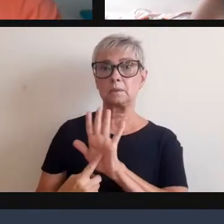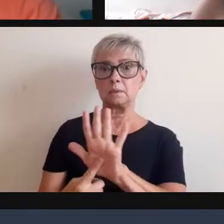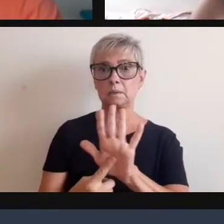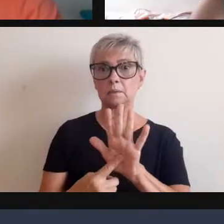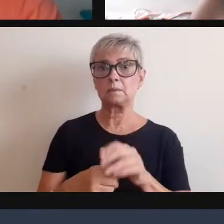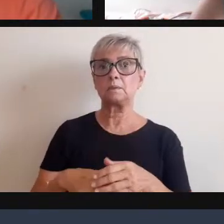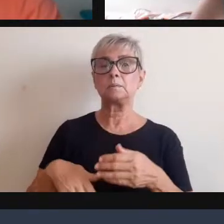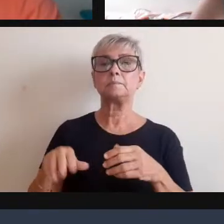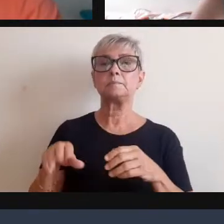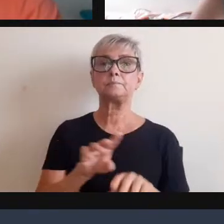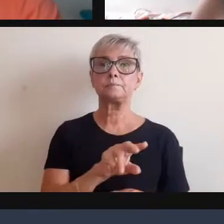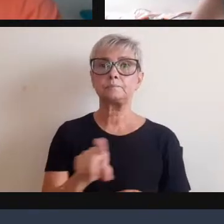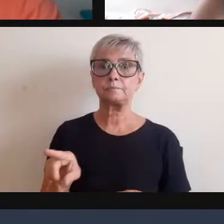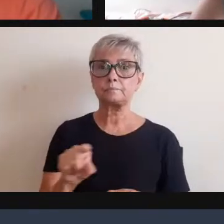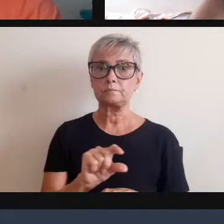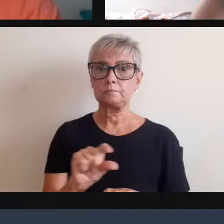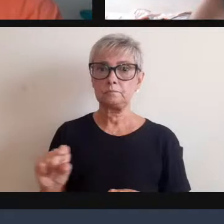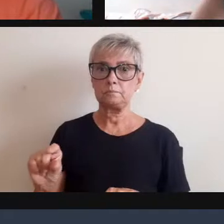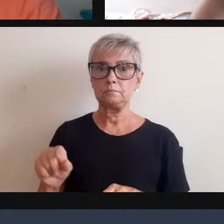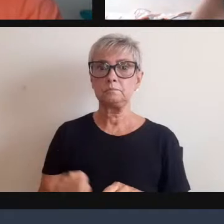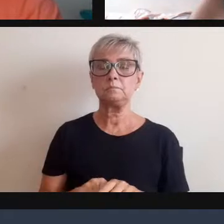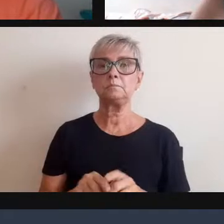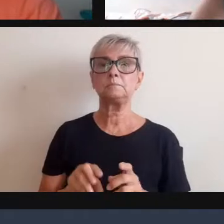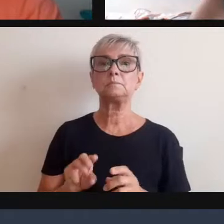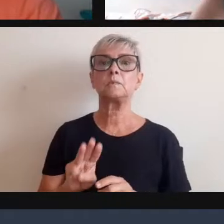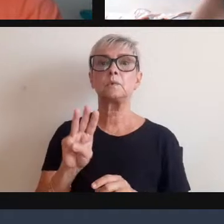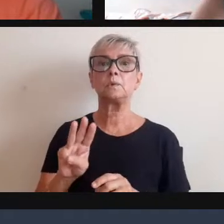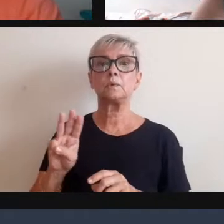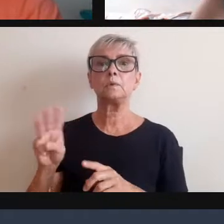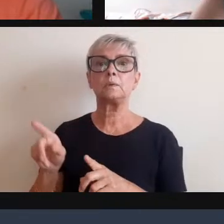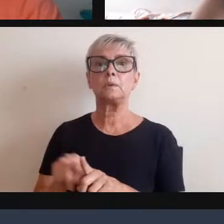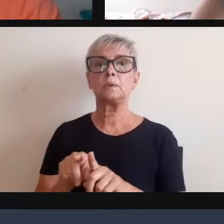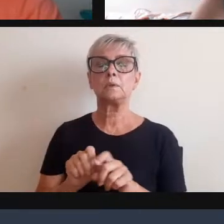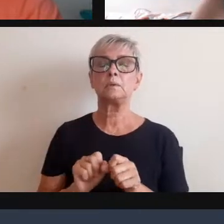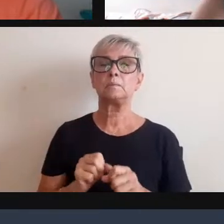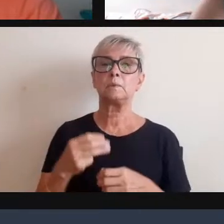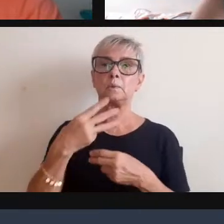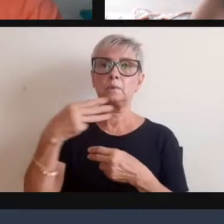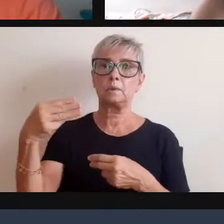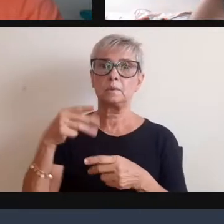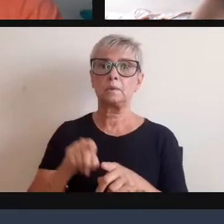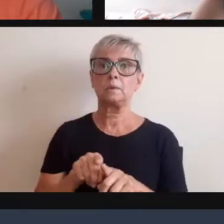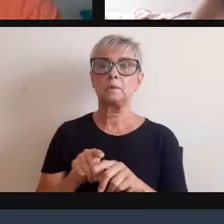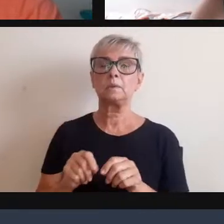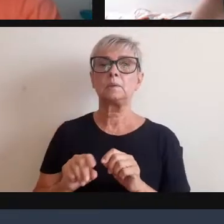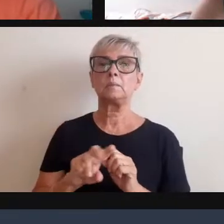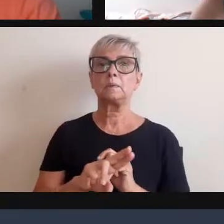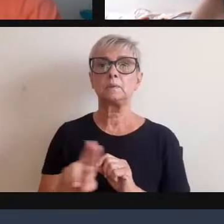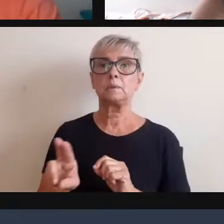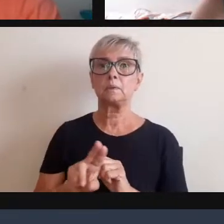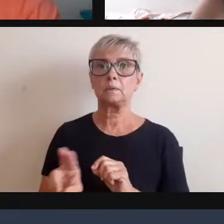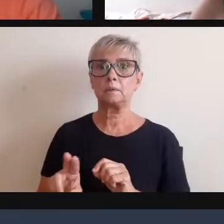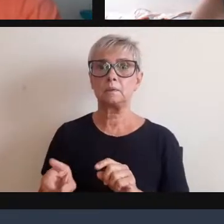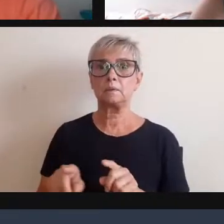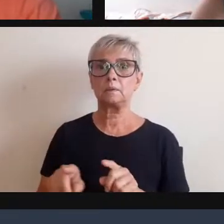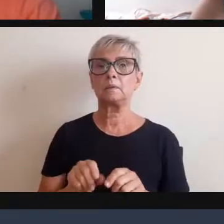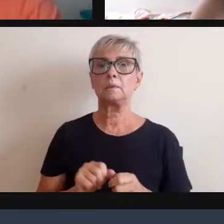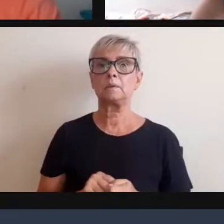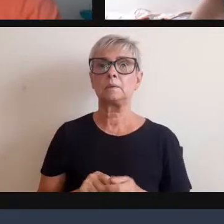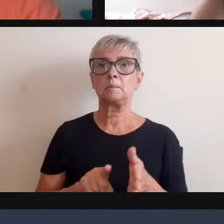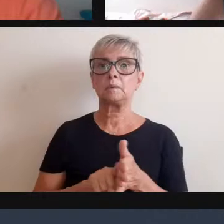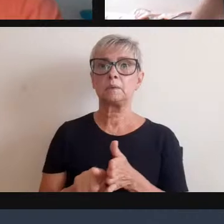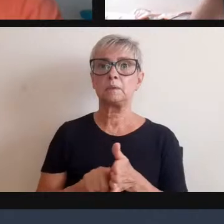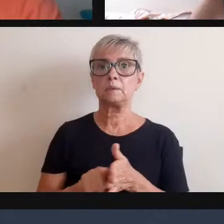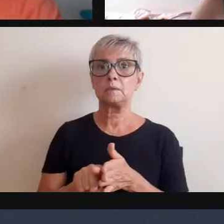o end.br, barra 25, ifem Seminário, ifem Pesquisa, ifem